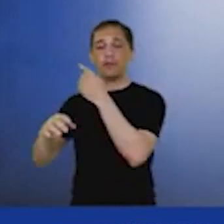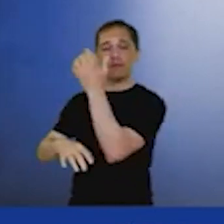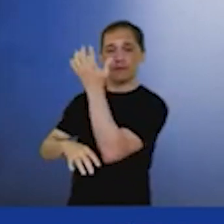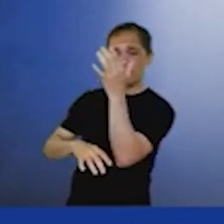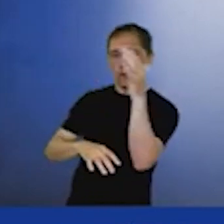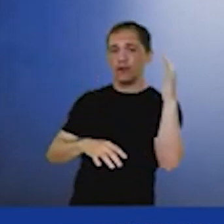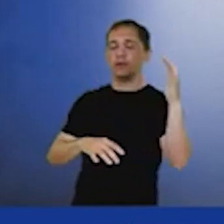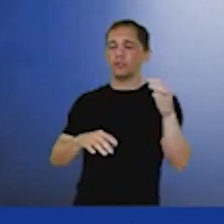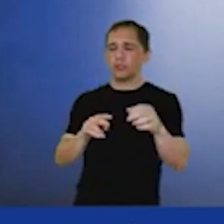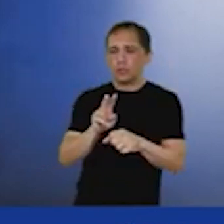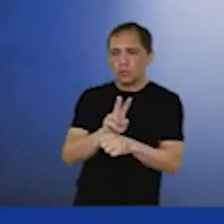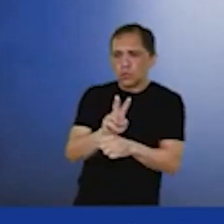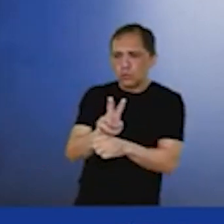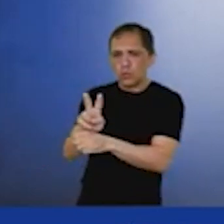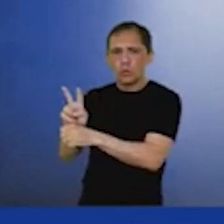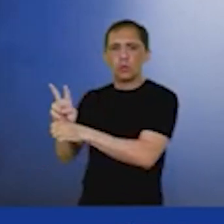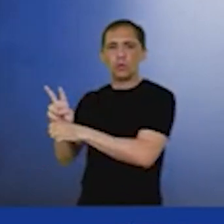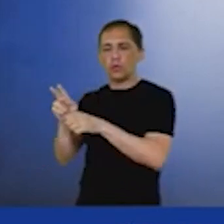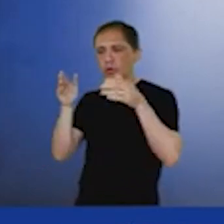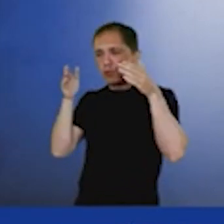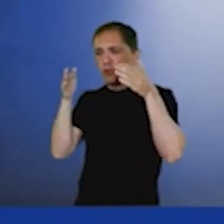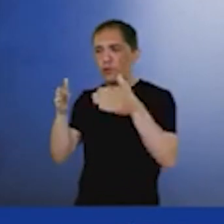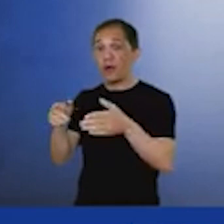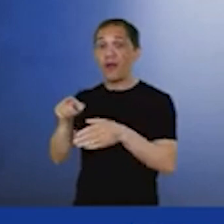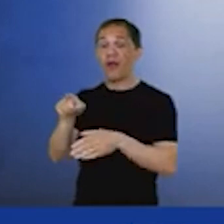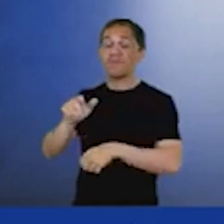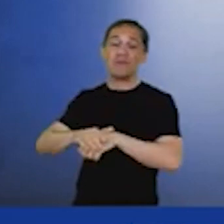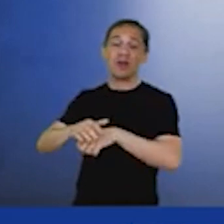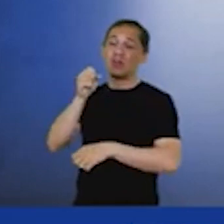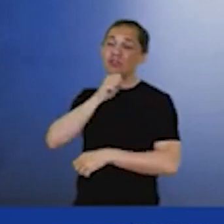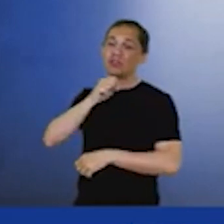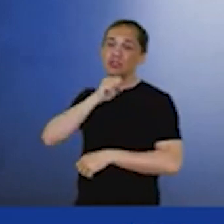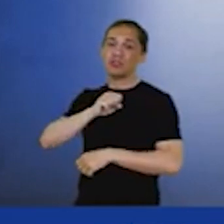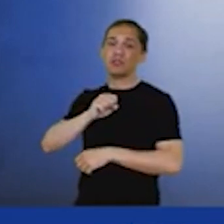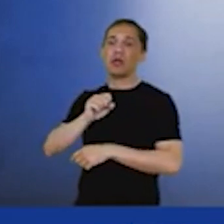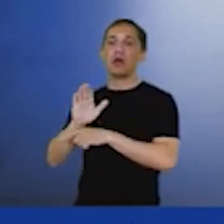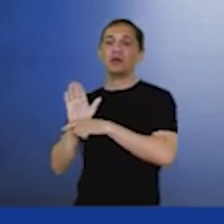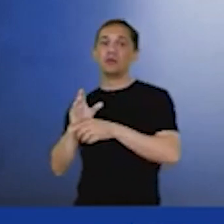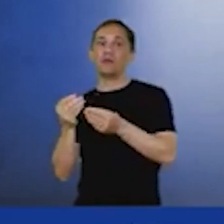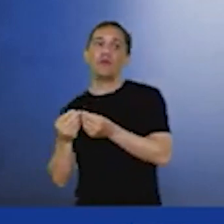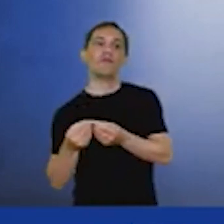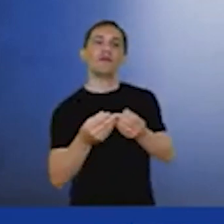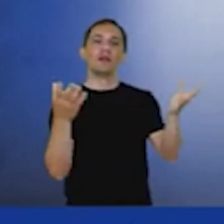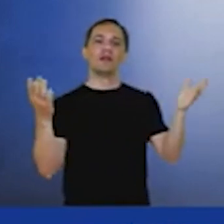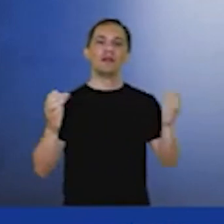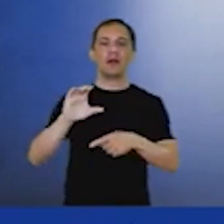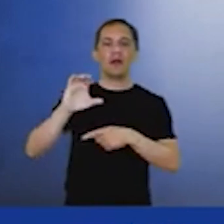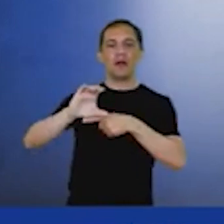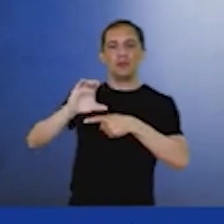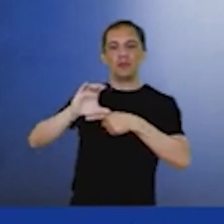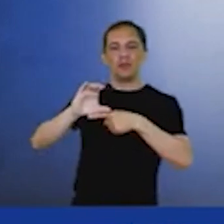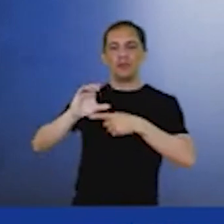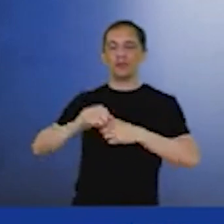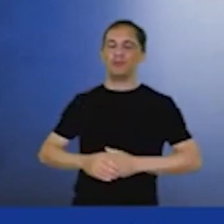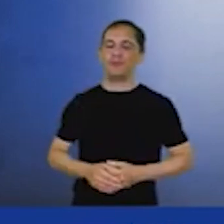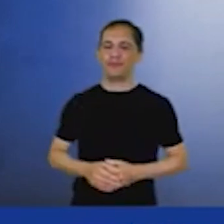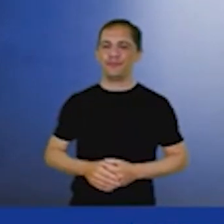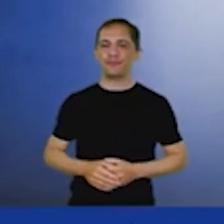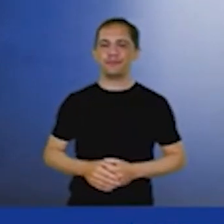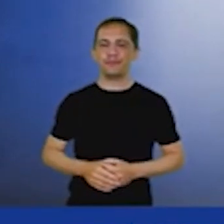com base na natureza, que é a tecnologia mais antiga que existe para a captura de carbono. Obrigado, Roberta. Obrigada, Rafael.